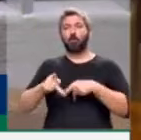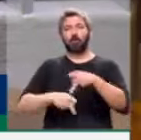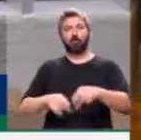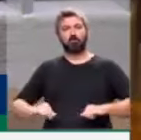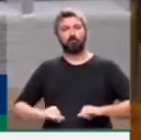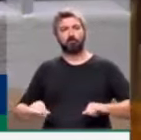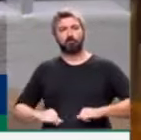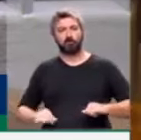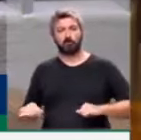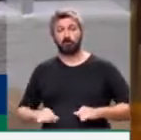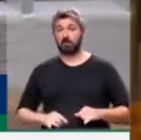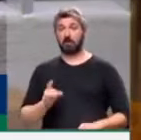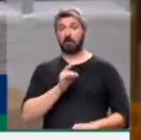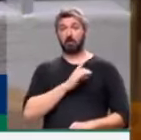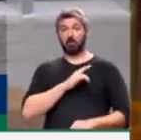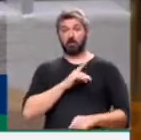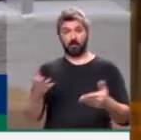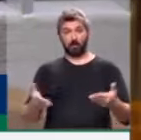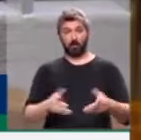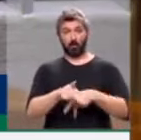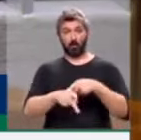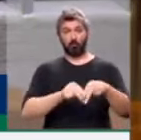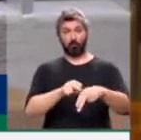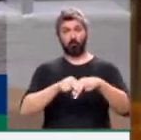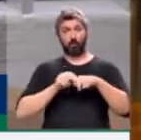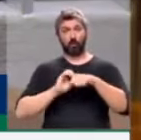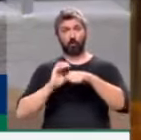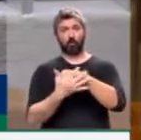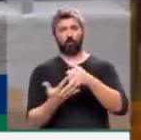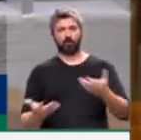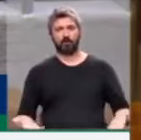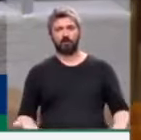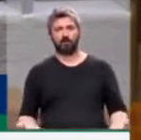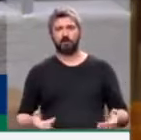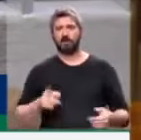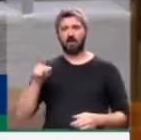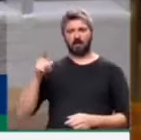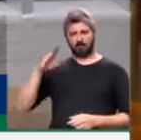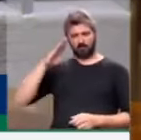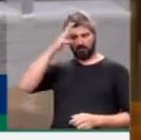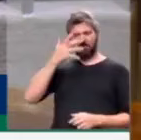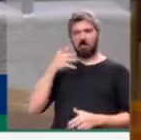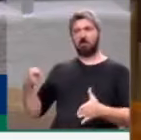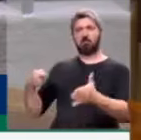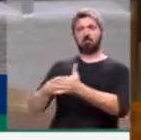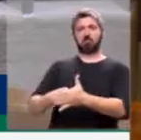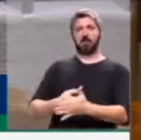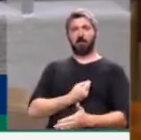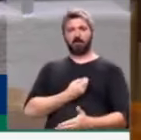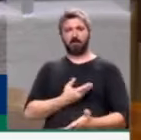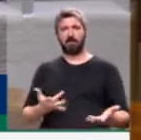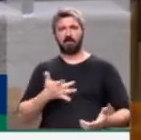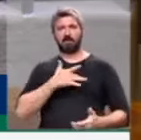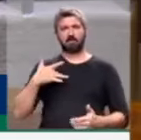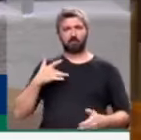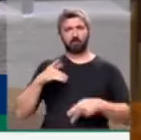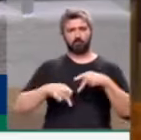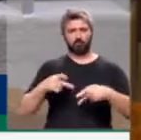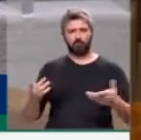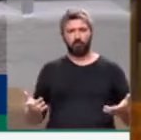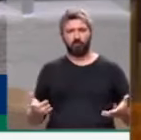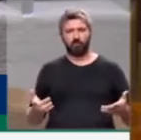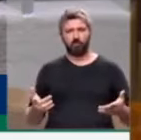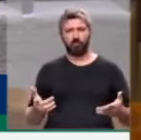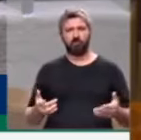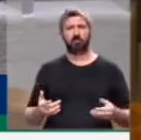brasileiro e o medo que o povo está do Covid-19. Ele quer impor sua vontade à vida e à saúde da população.